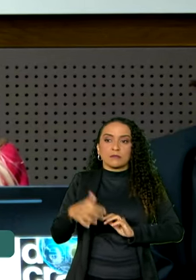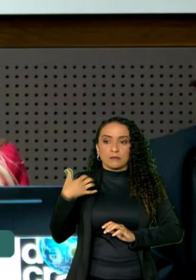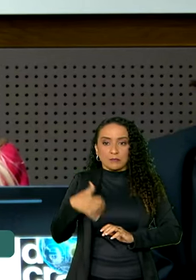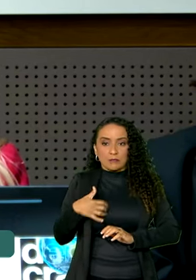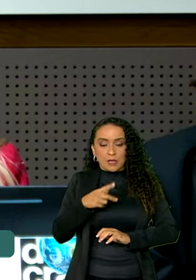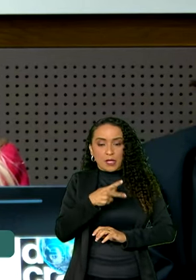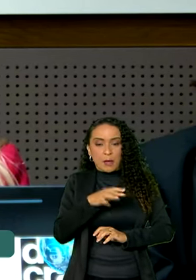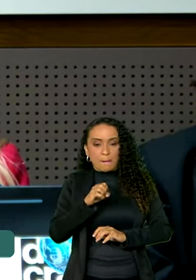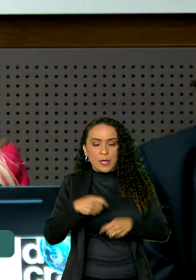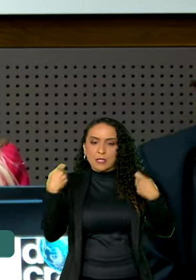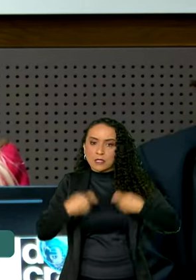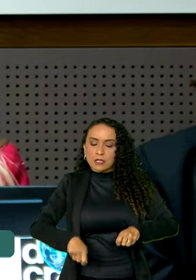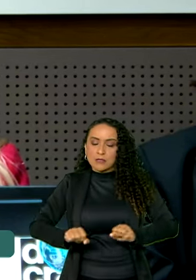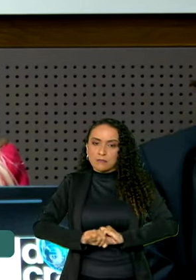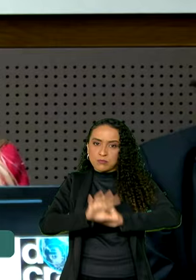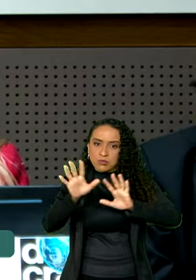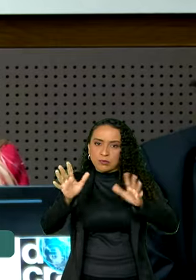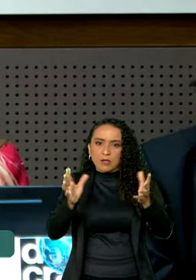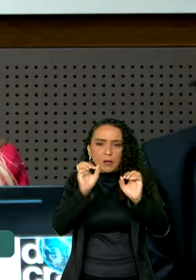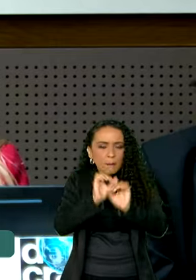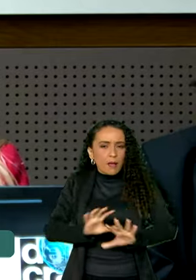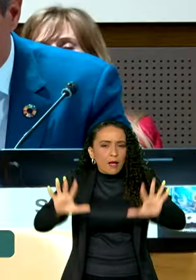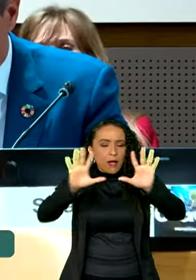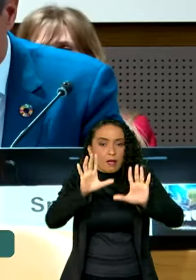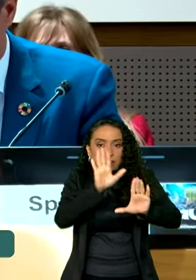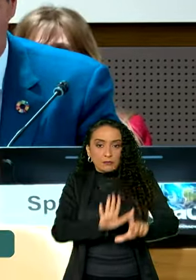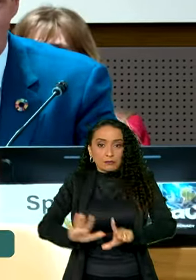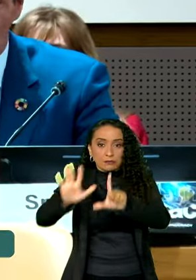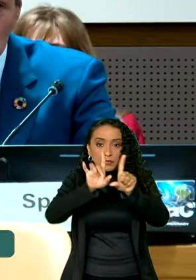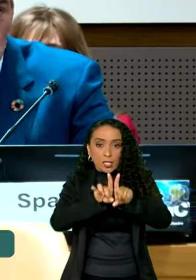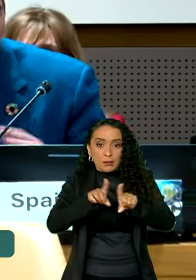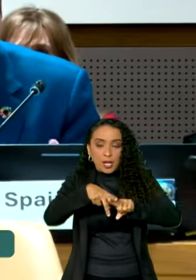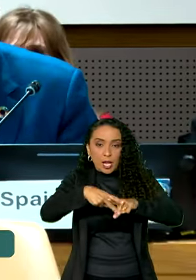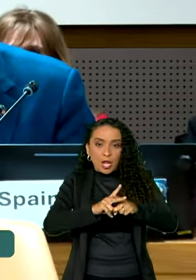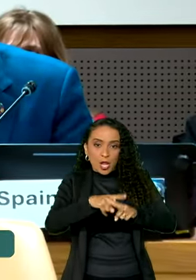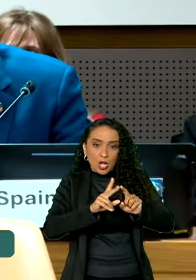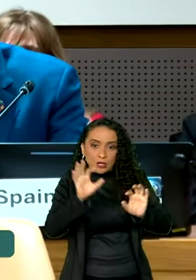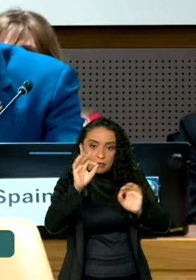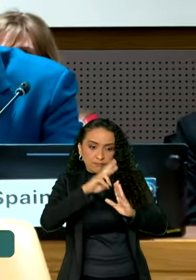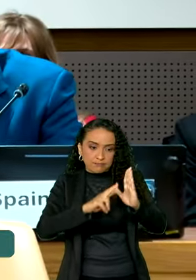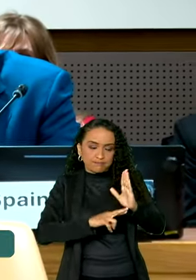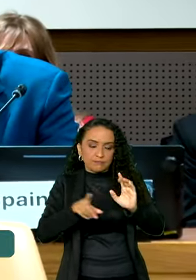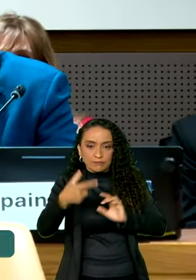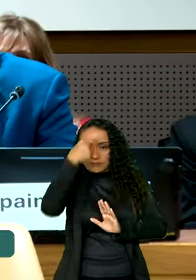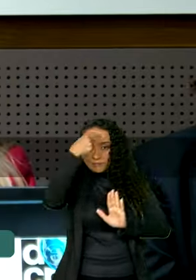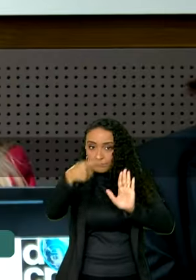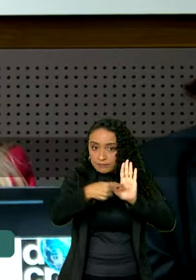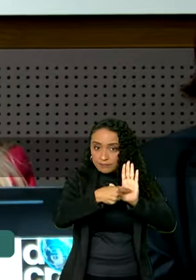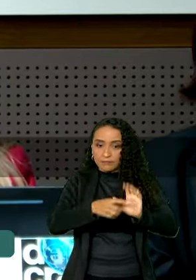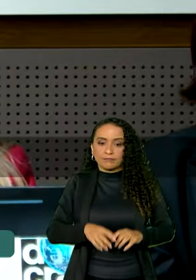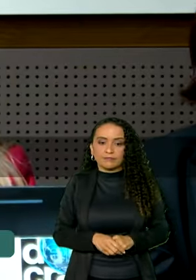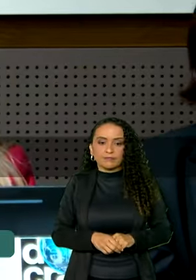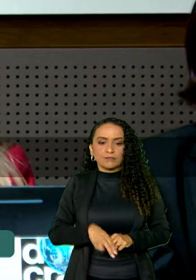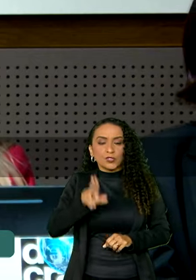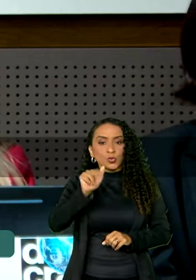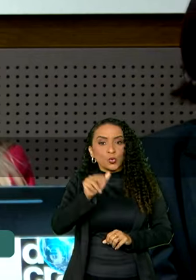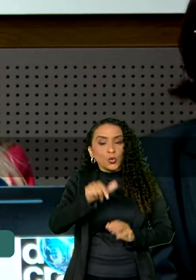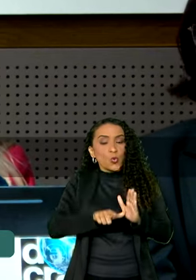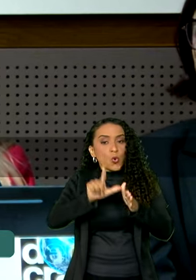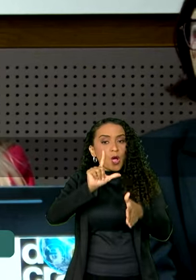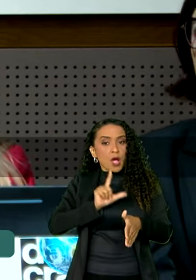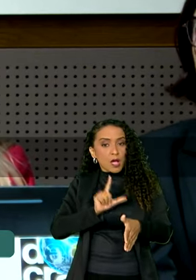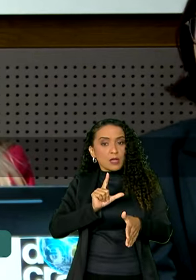necessidade de dar mais transparência às plataformas digitais e de regular a inteligência artificial. Nunca antes